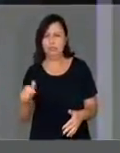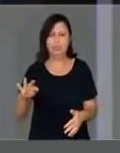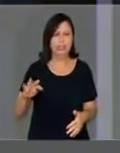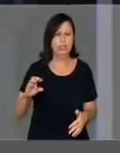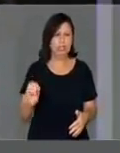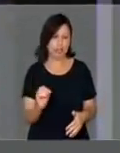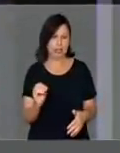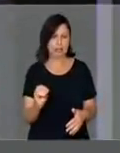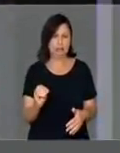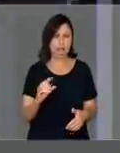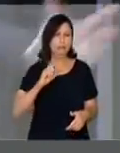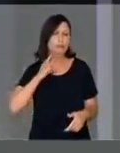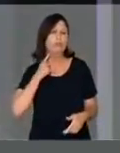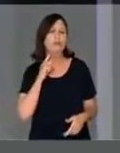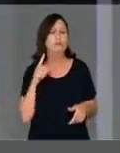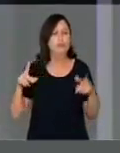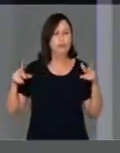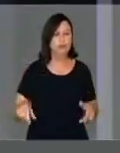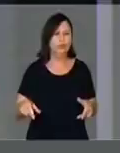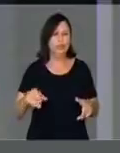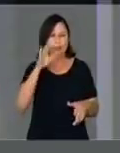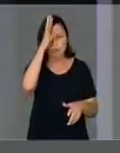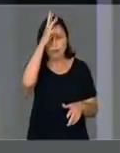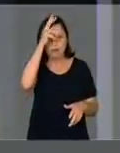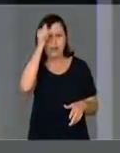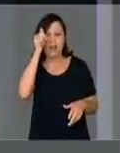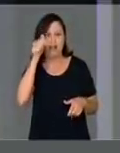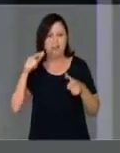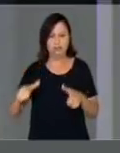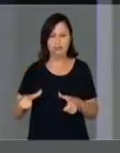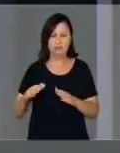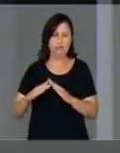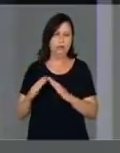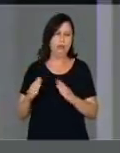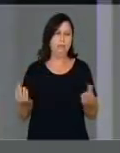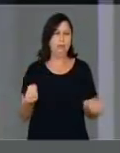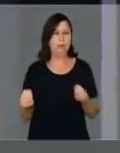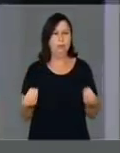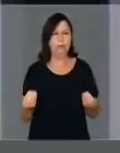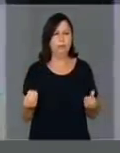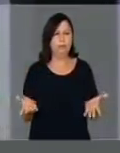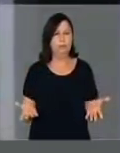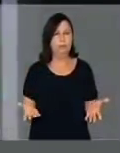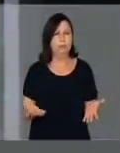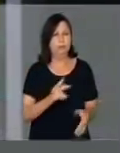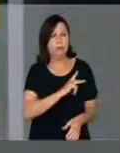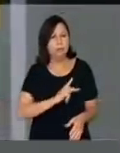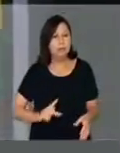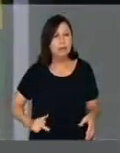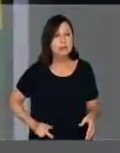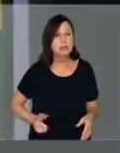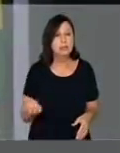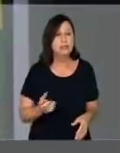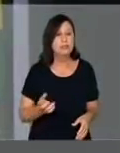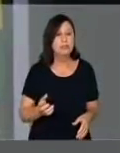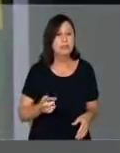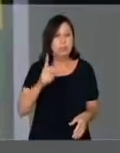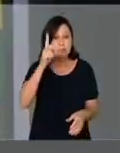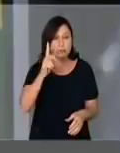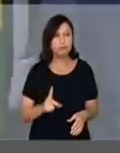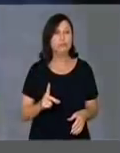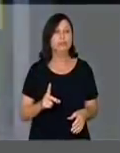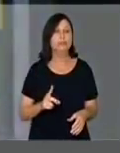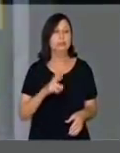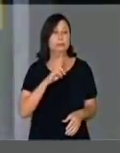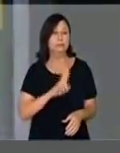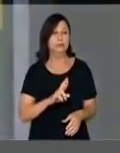a presidente do Brasil e vai mudar o Brasil? Presidente, dá o direito de resposta depois para eles, hein? Eu quero que o dê o direito de resposta, que eu estou citando eles